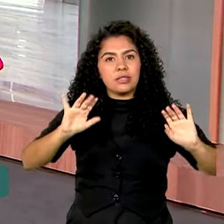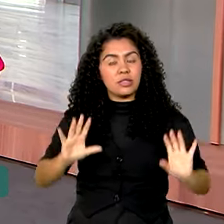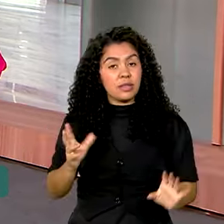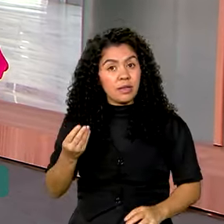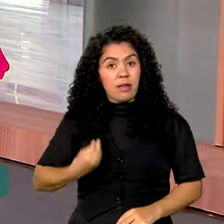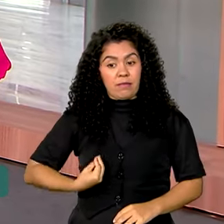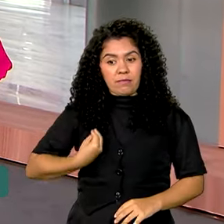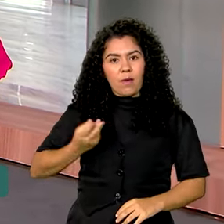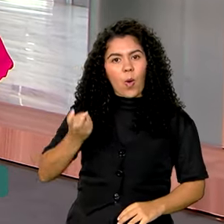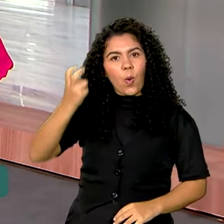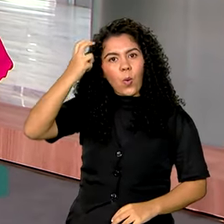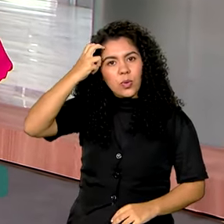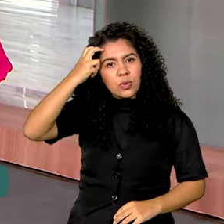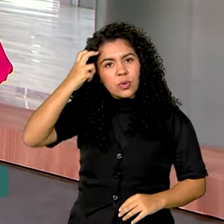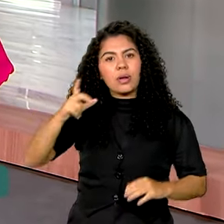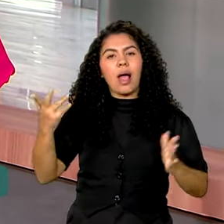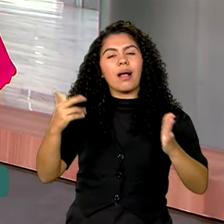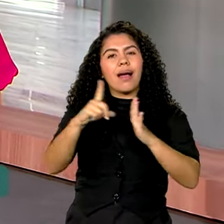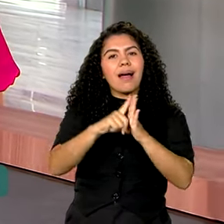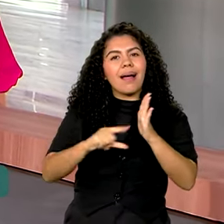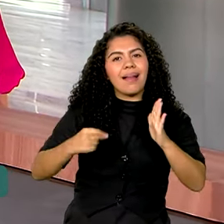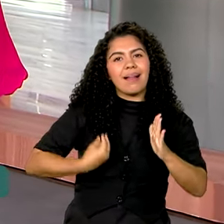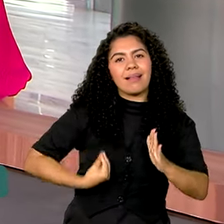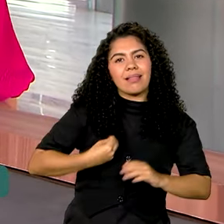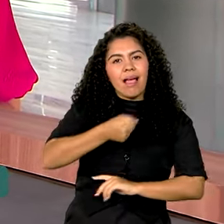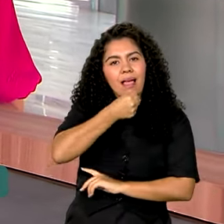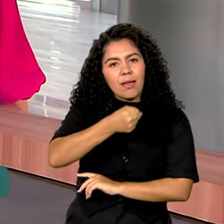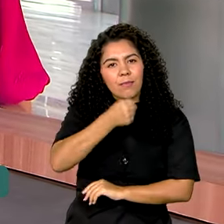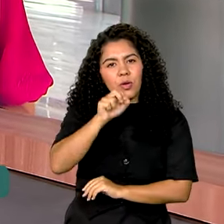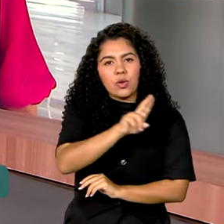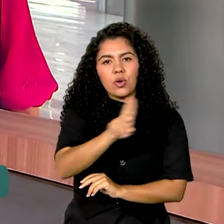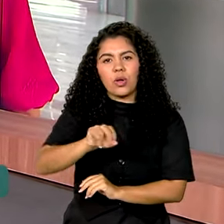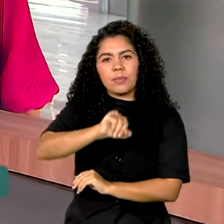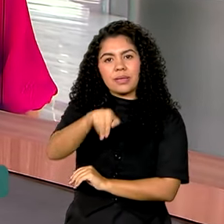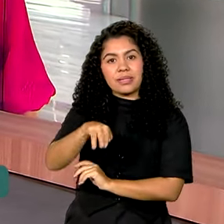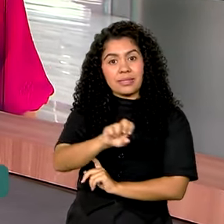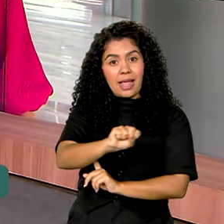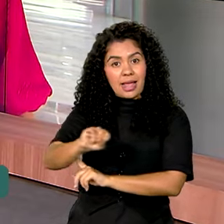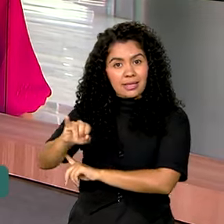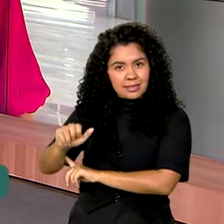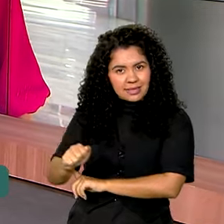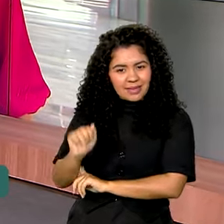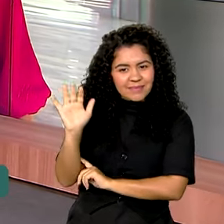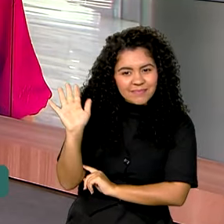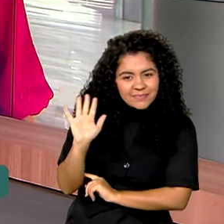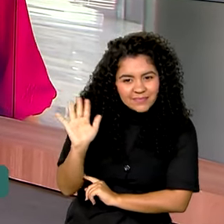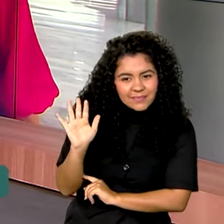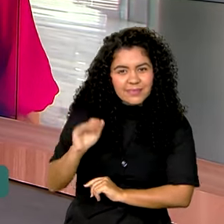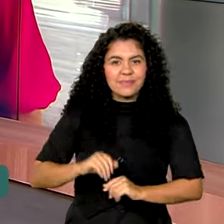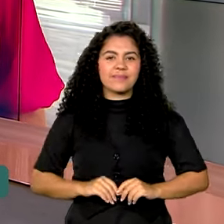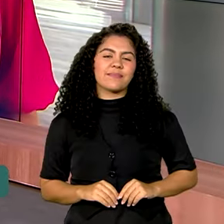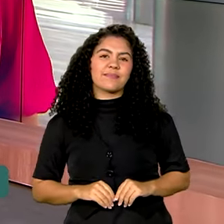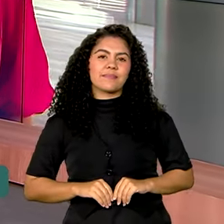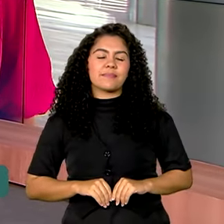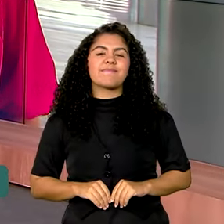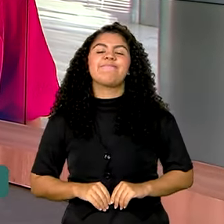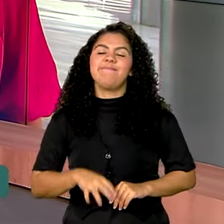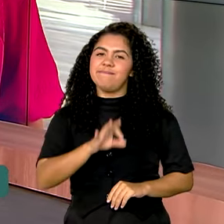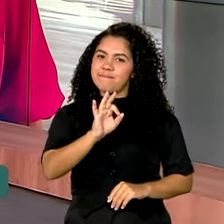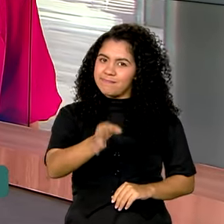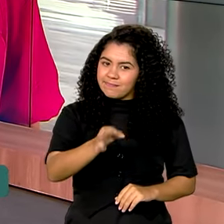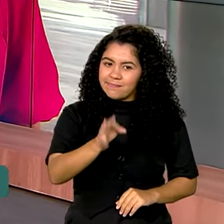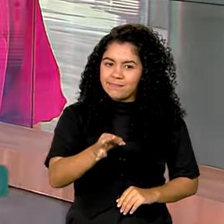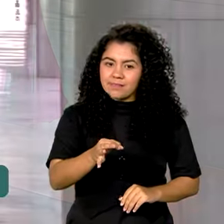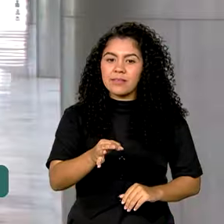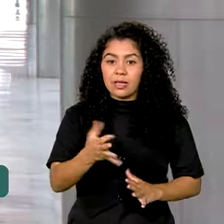cultura do Palácio do Planalto. A Jéssica Gonçalves tem mais informações. Jéssica. Isso, Karine.